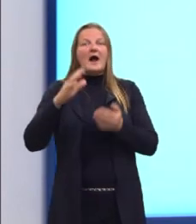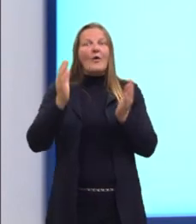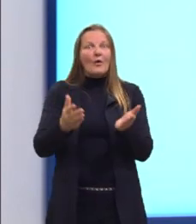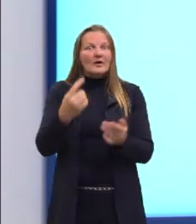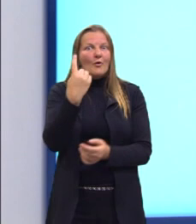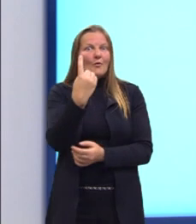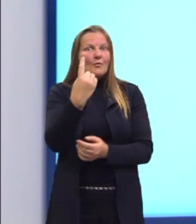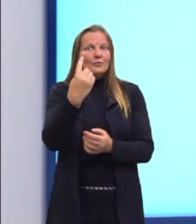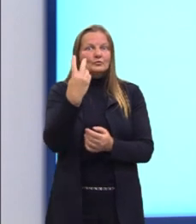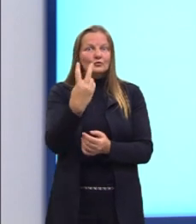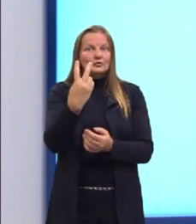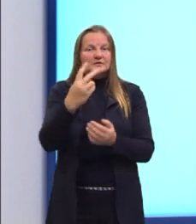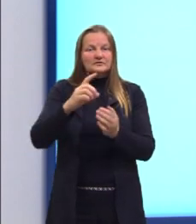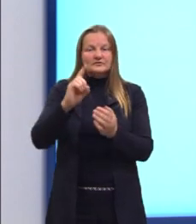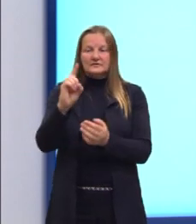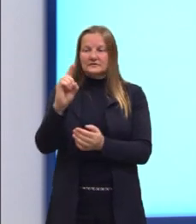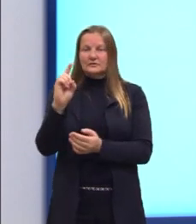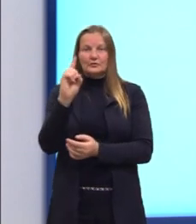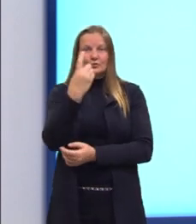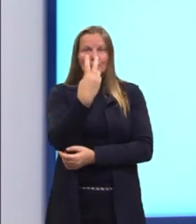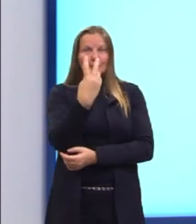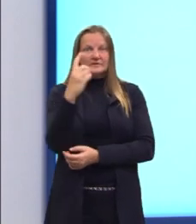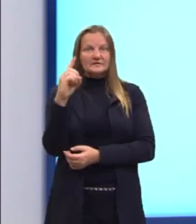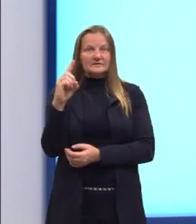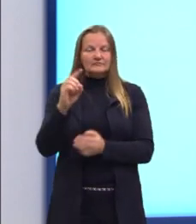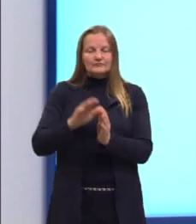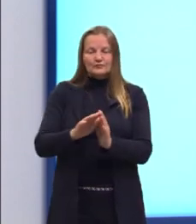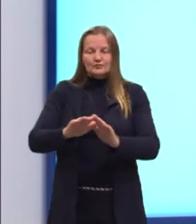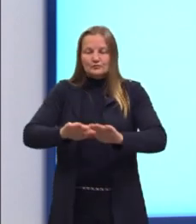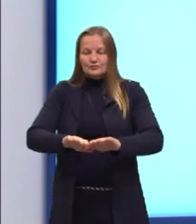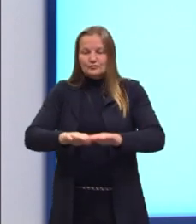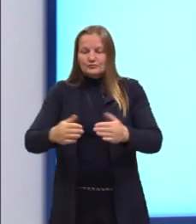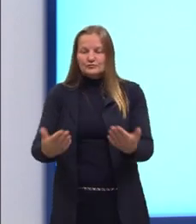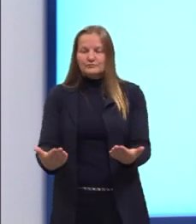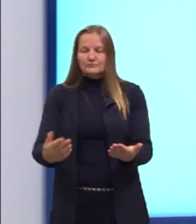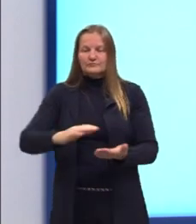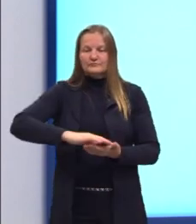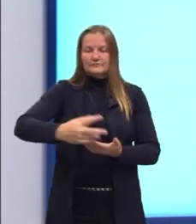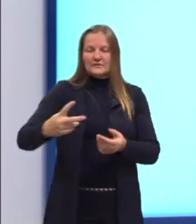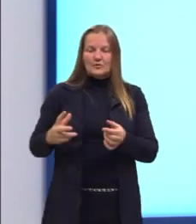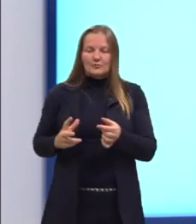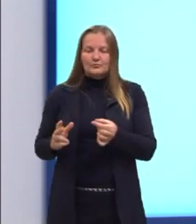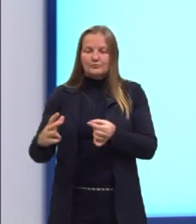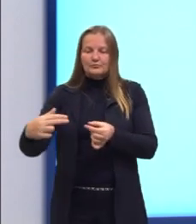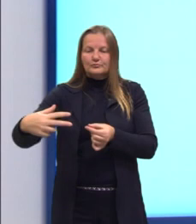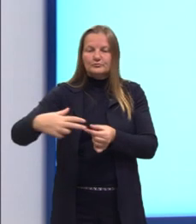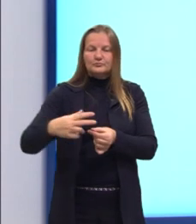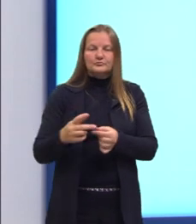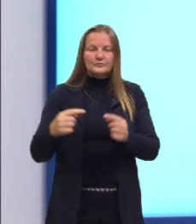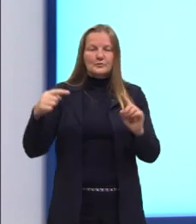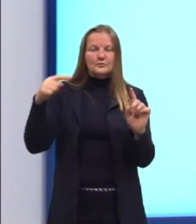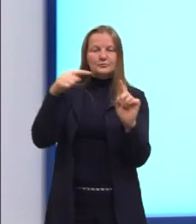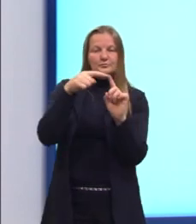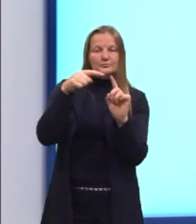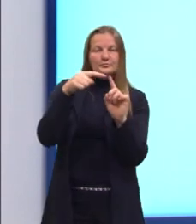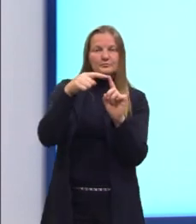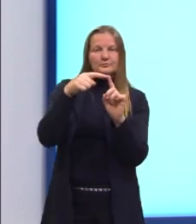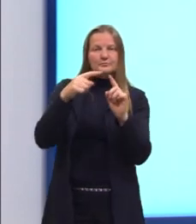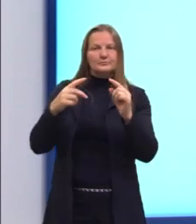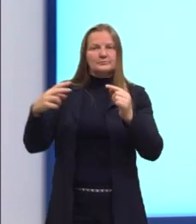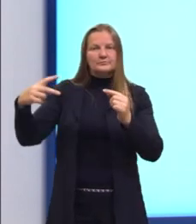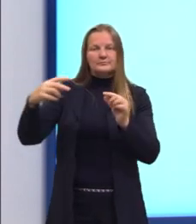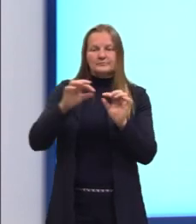de duas dimensões. Então, na prática, seria o equivalente a cortar sobre as arestas, sobre os